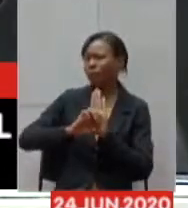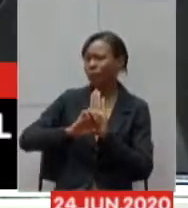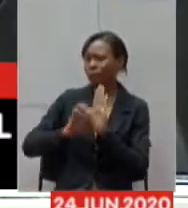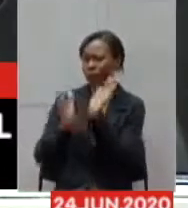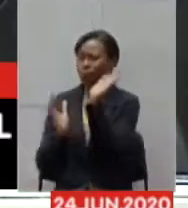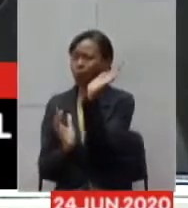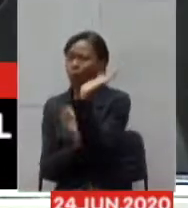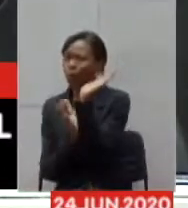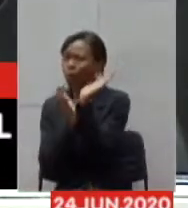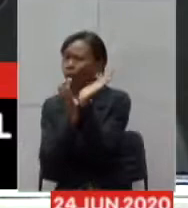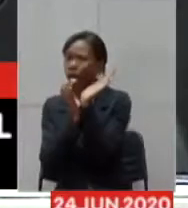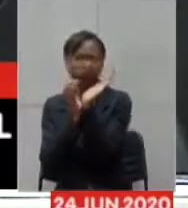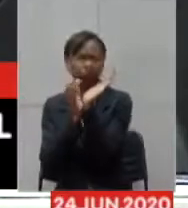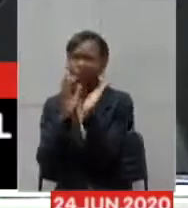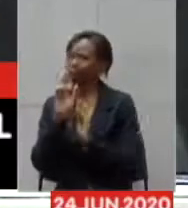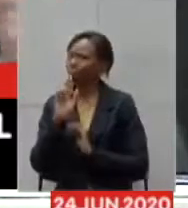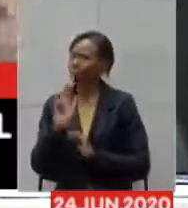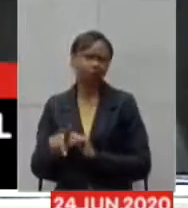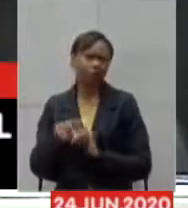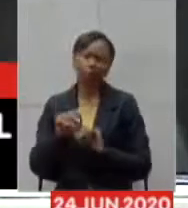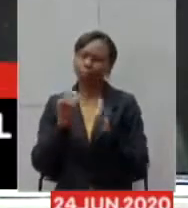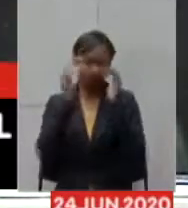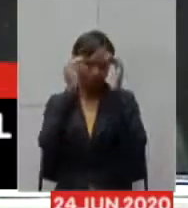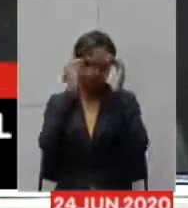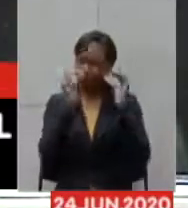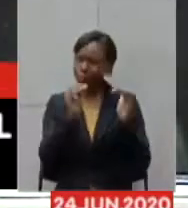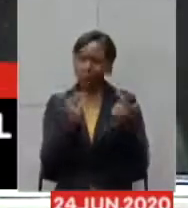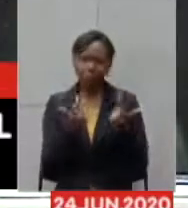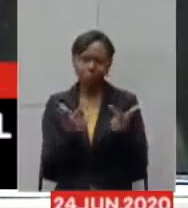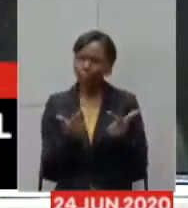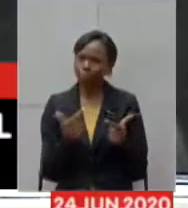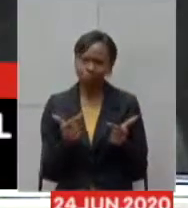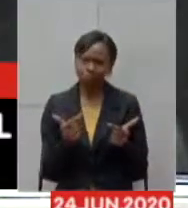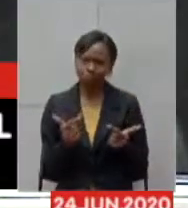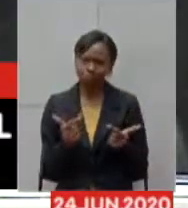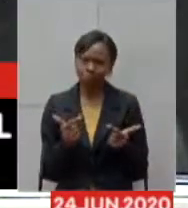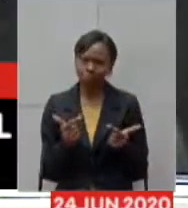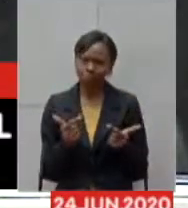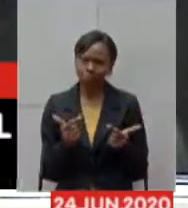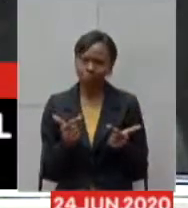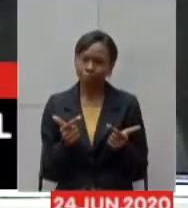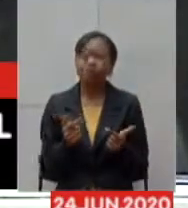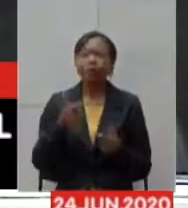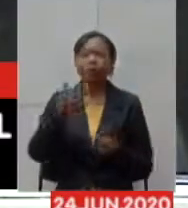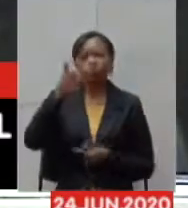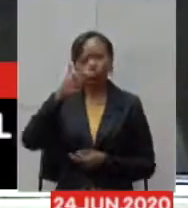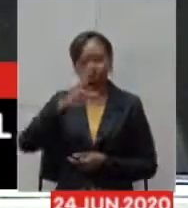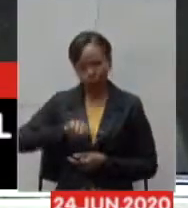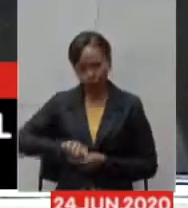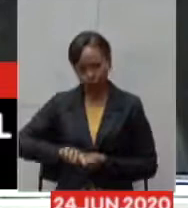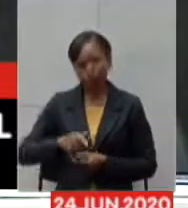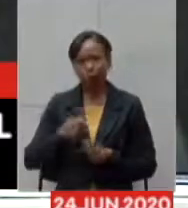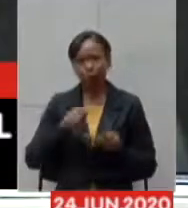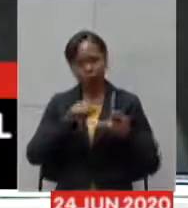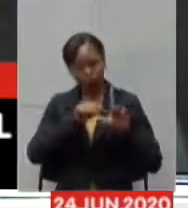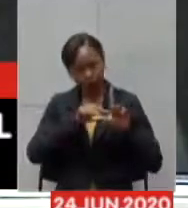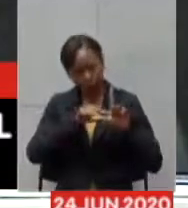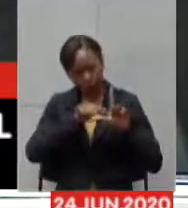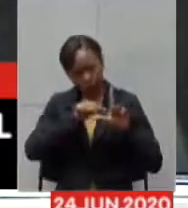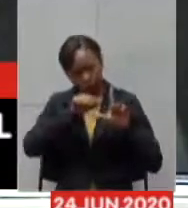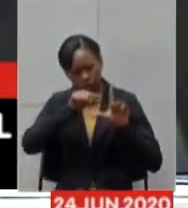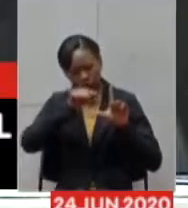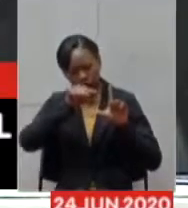que ela não atendia então mais uma vez com o achatamento da curva